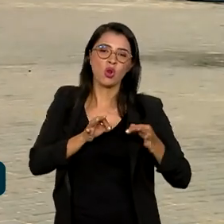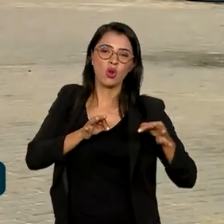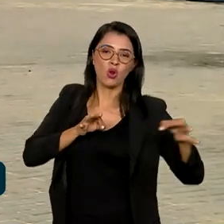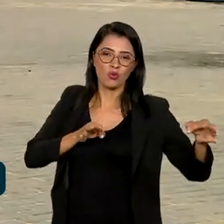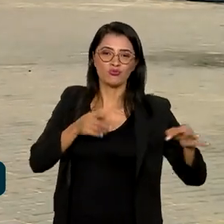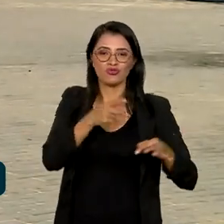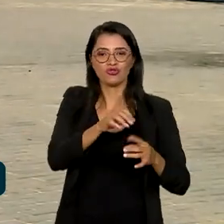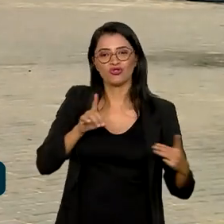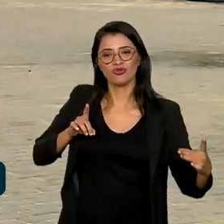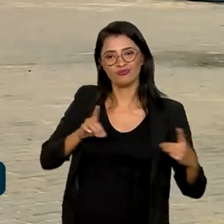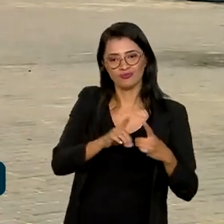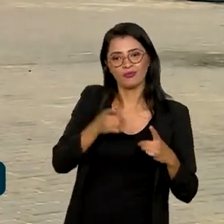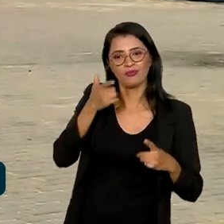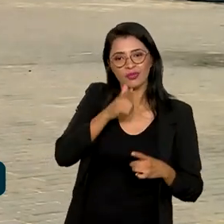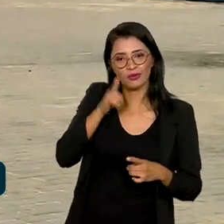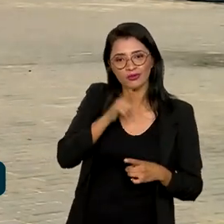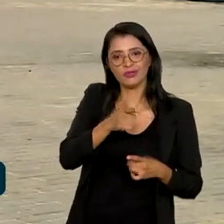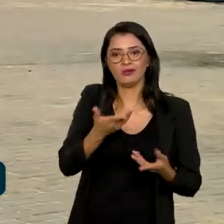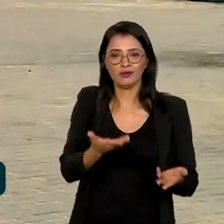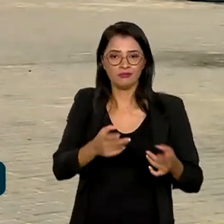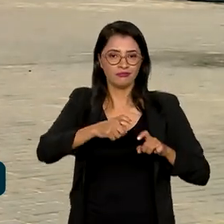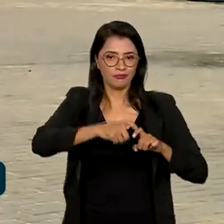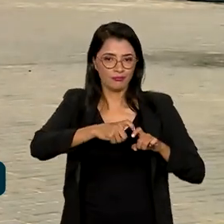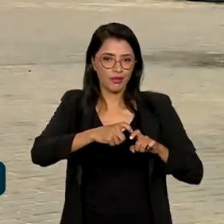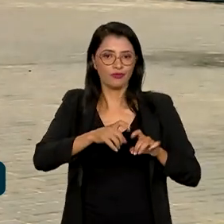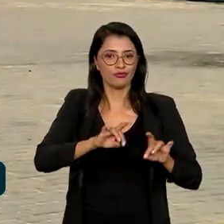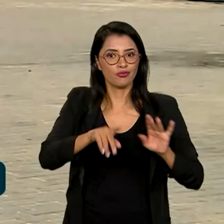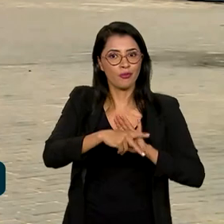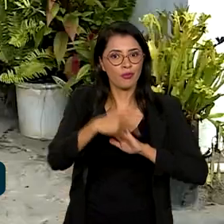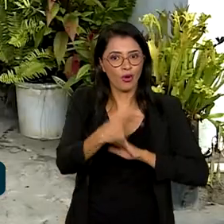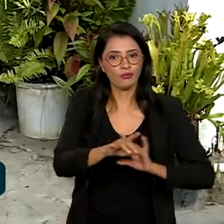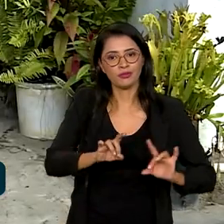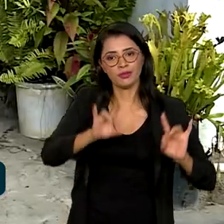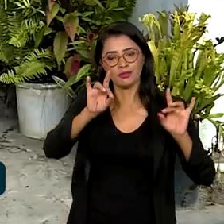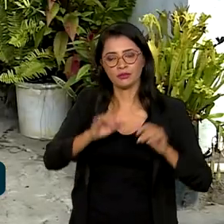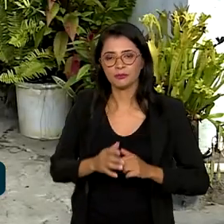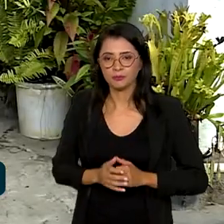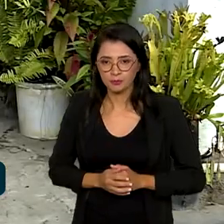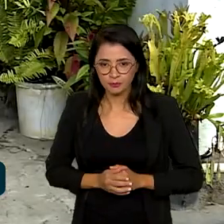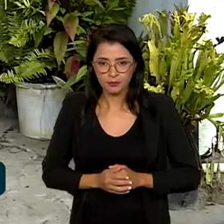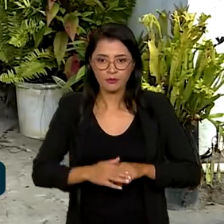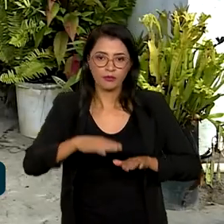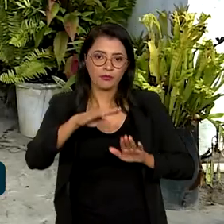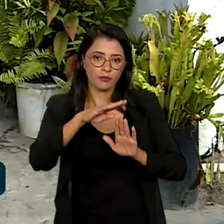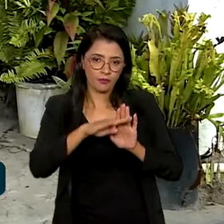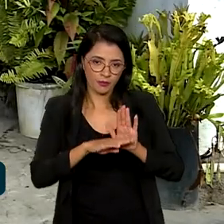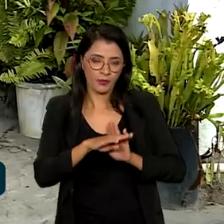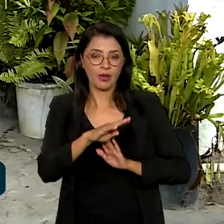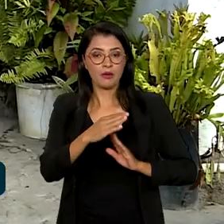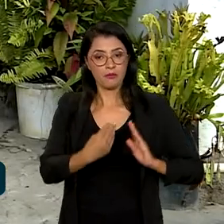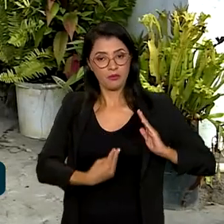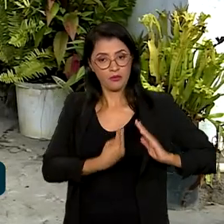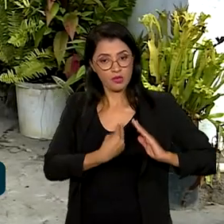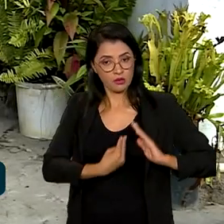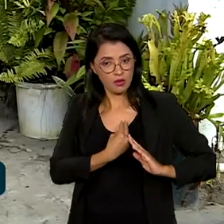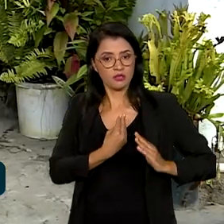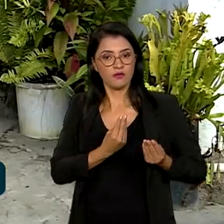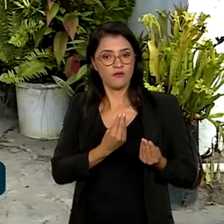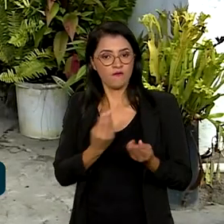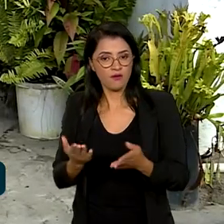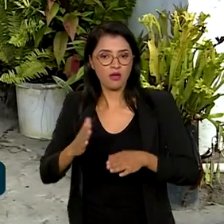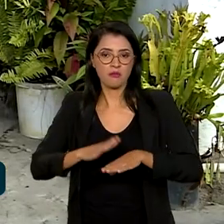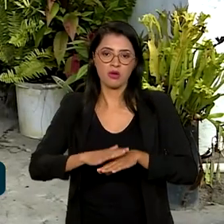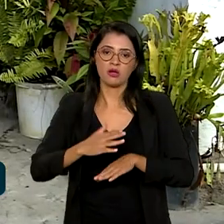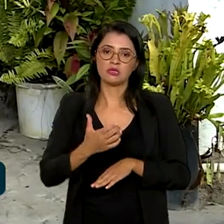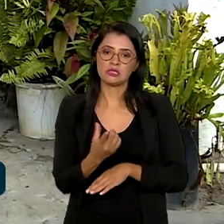distâncias em busca de um atendimento médico mais específico. O programa Minha Casa Minha Vida vai entregar